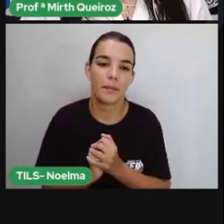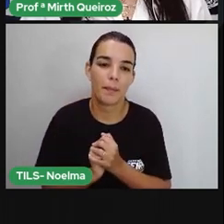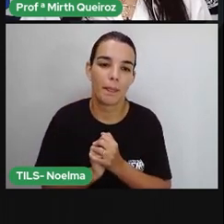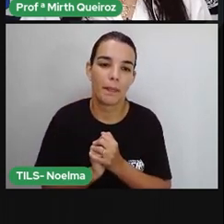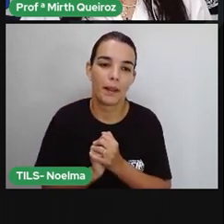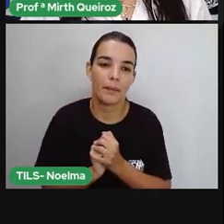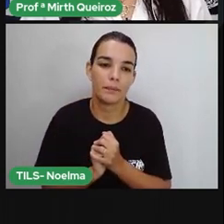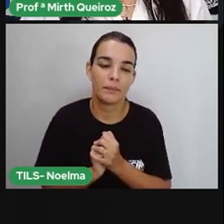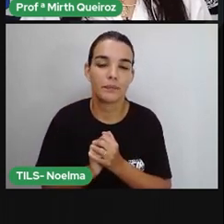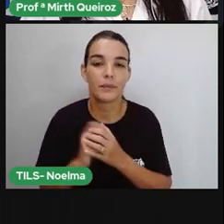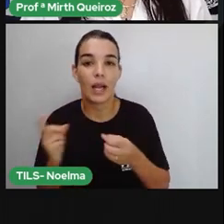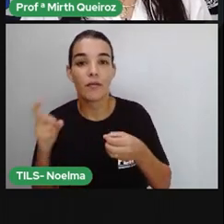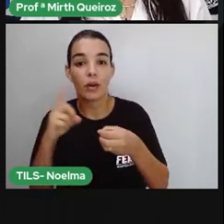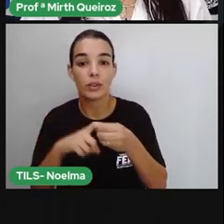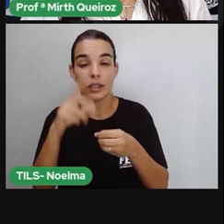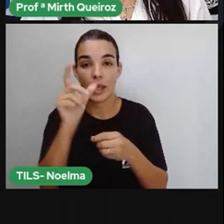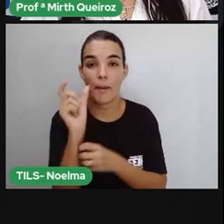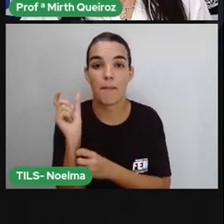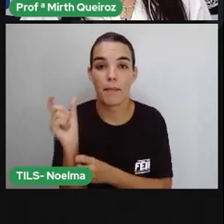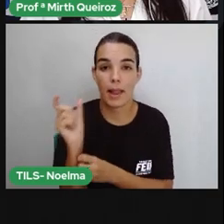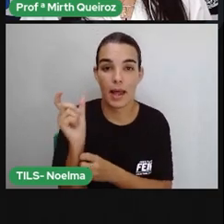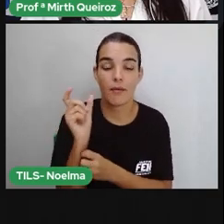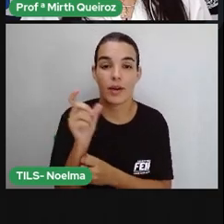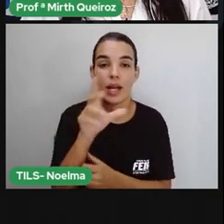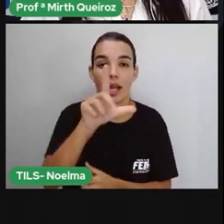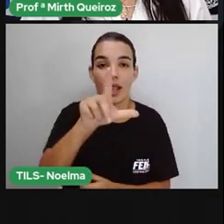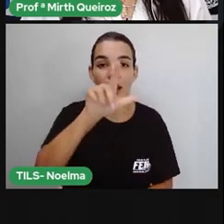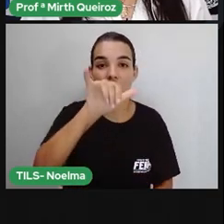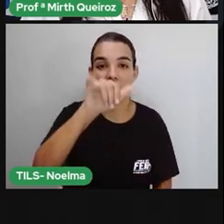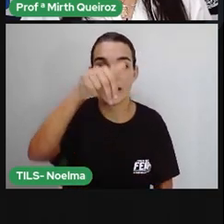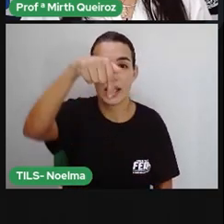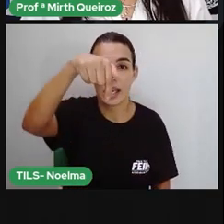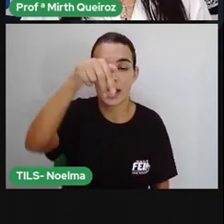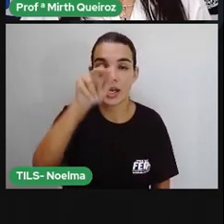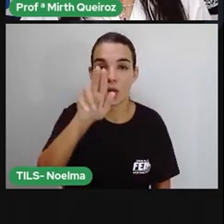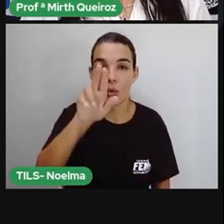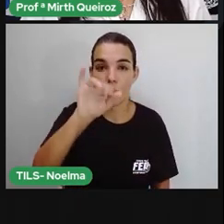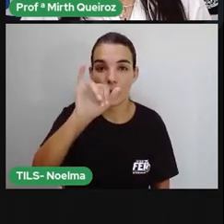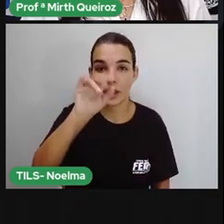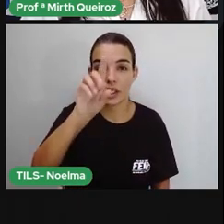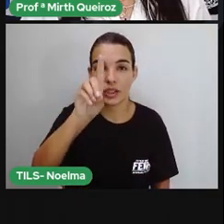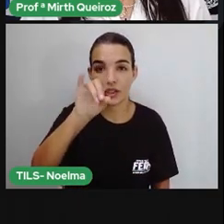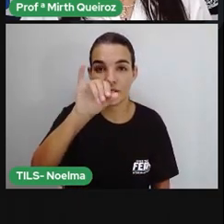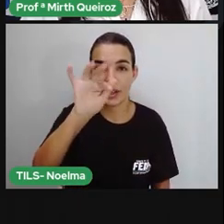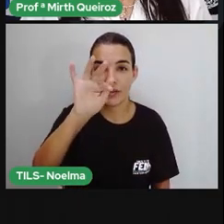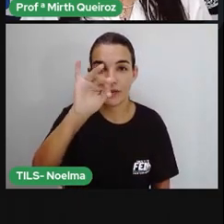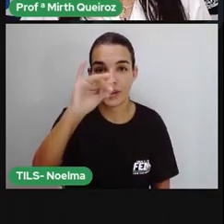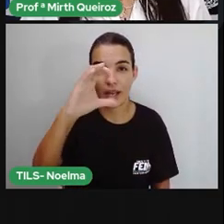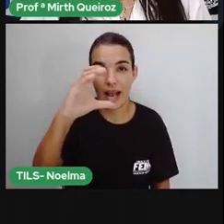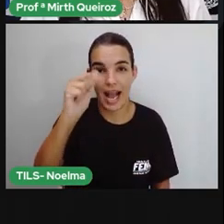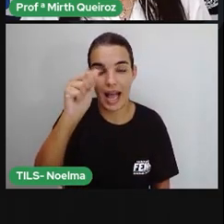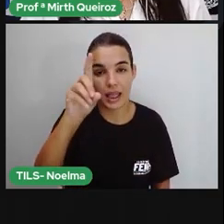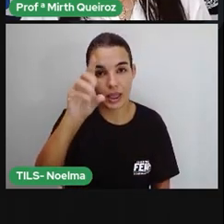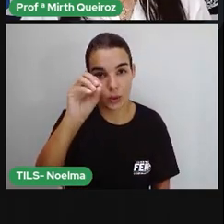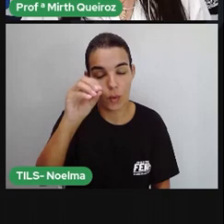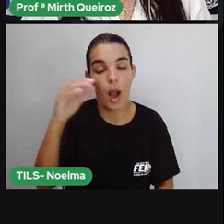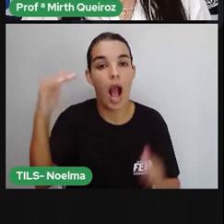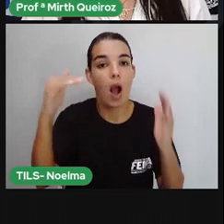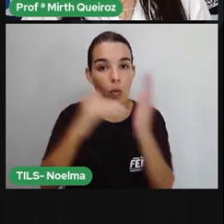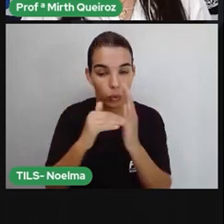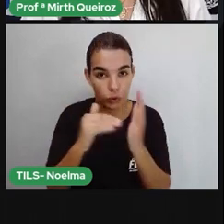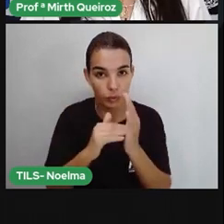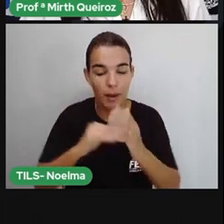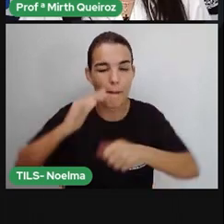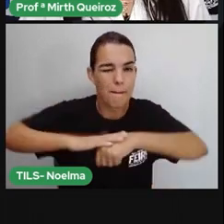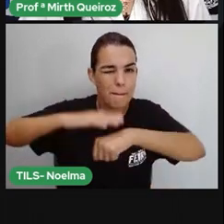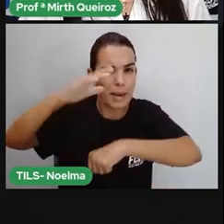Voltando à palavra liquidificador, a gente descobriu que a última sílaba é a sílaba tônica. É